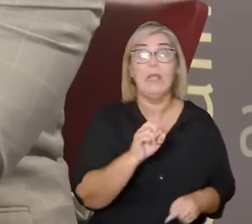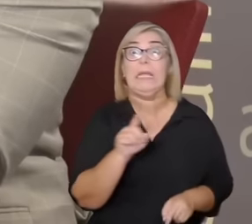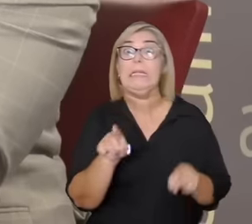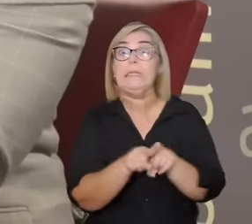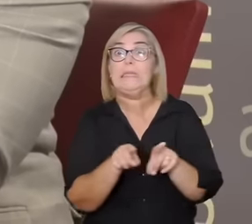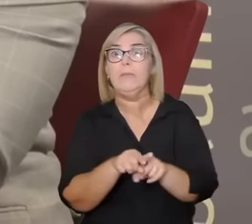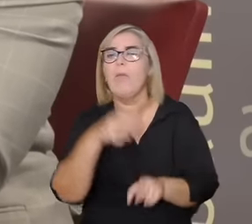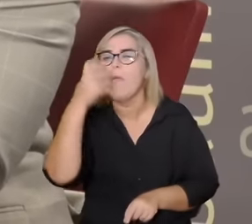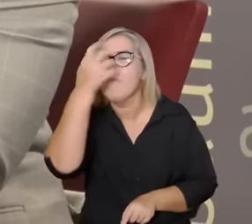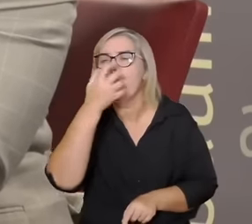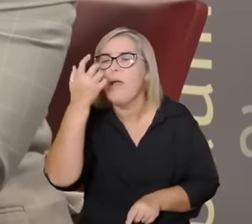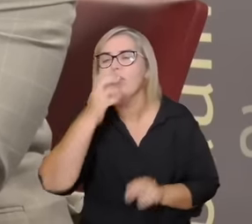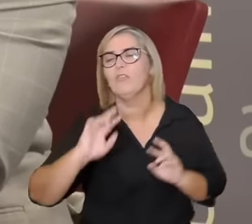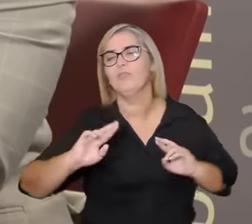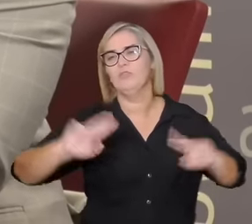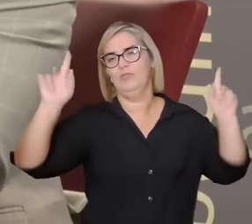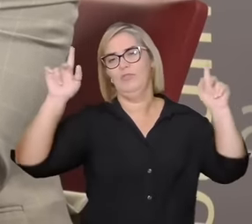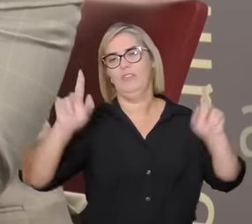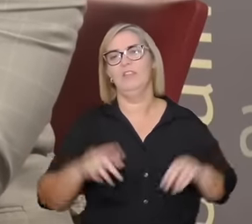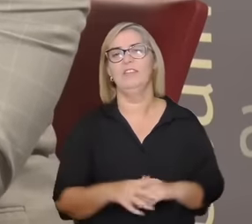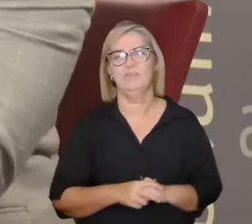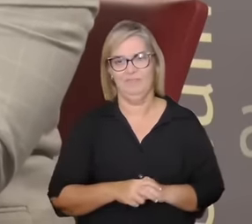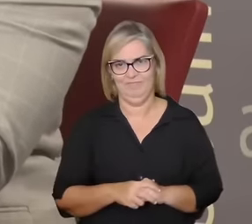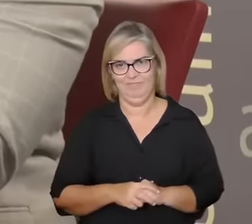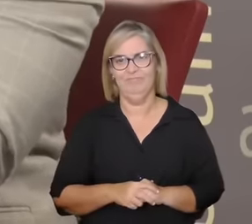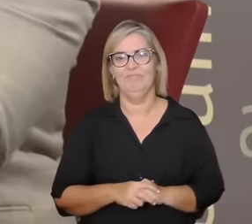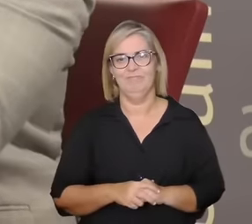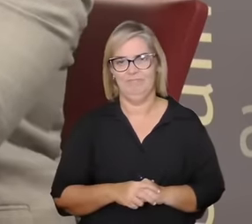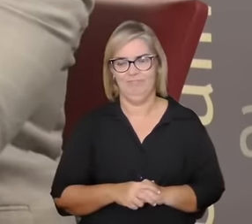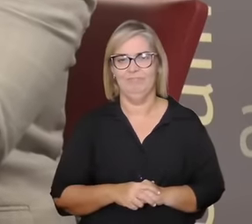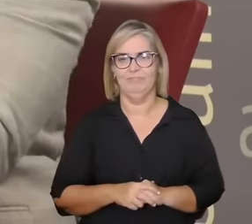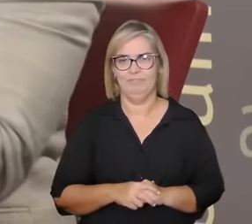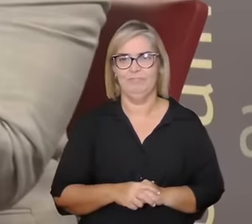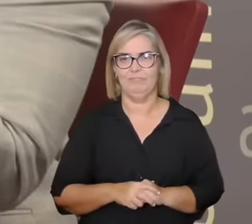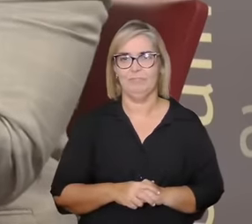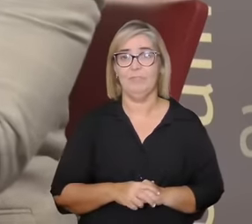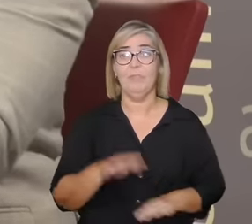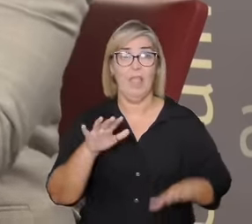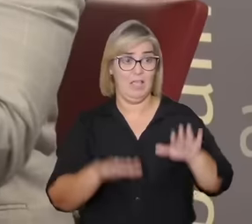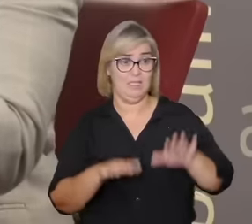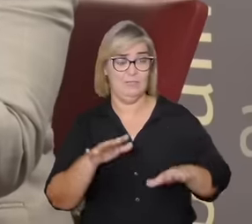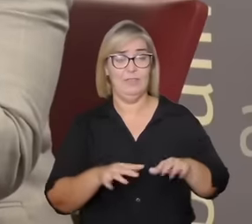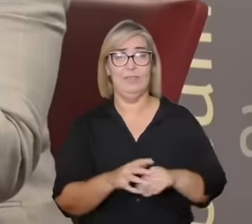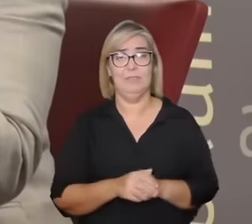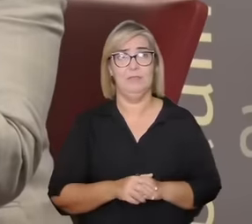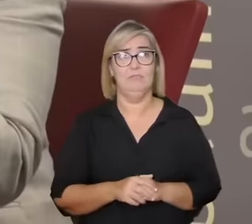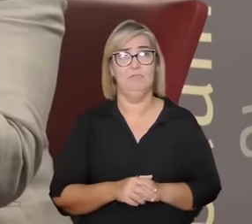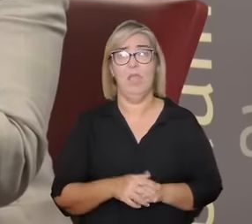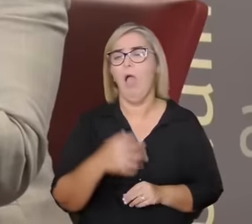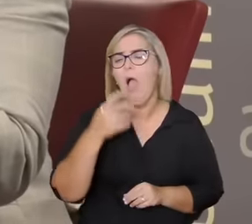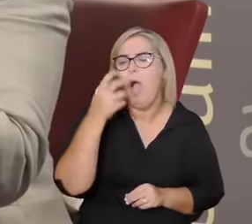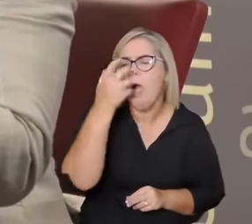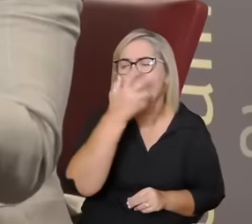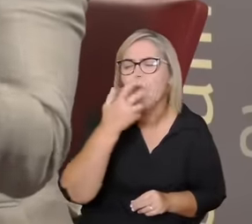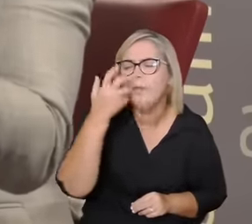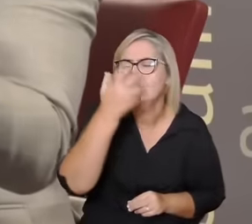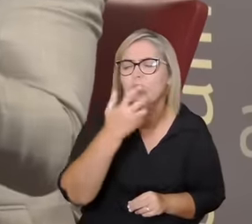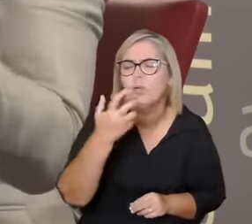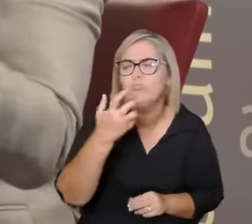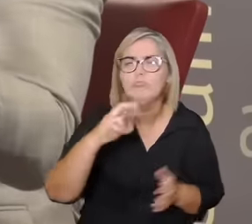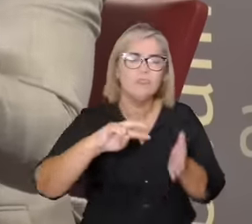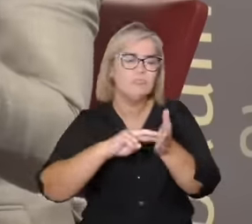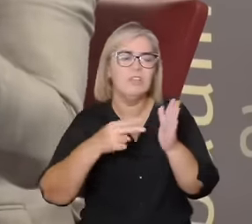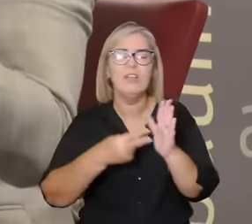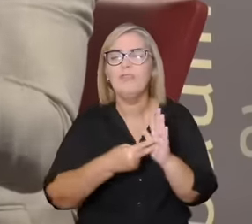antessala para o amor ou é a maneira como o amor se manifesta durante um certo período isso produz